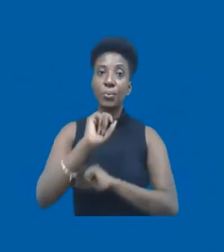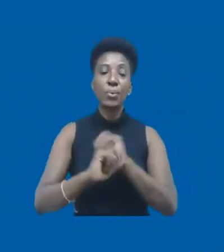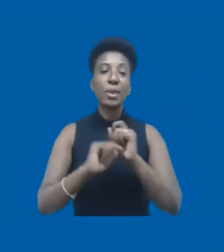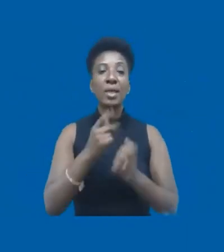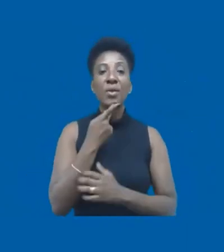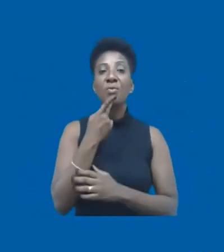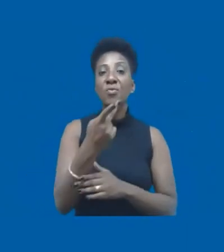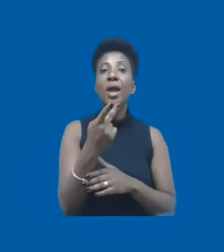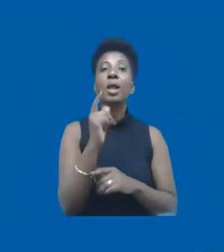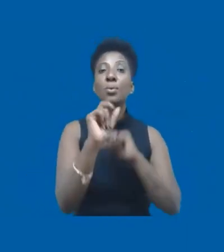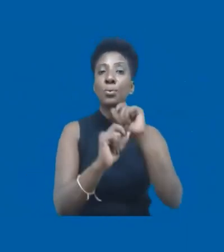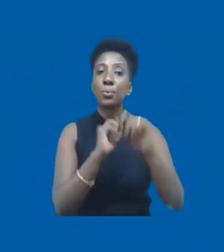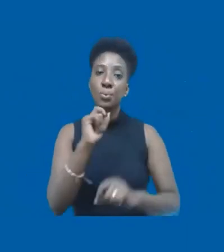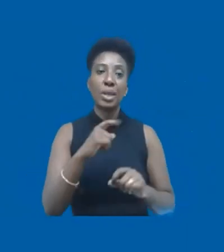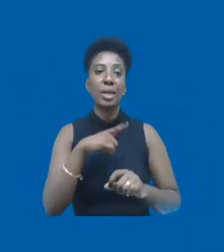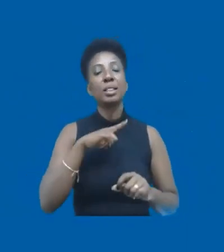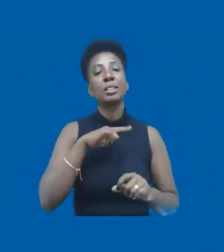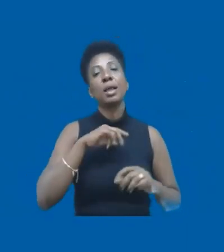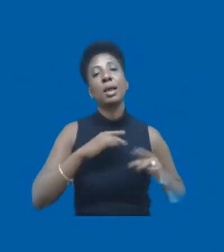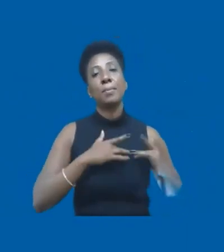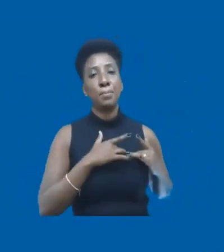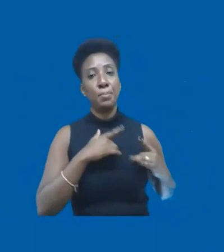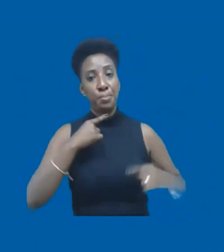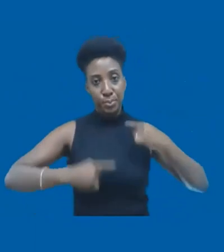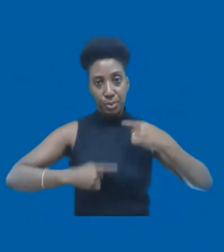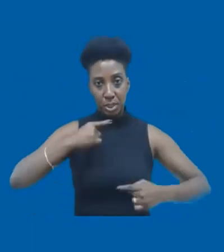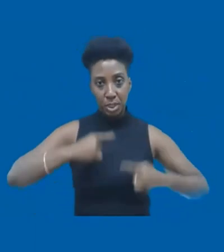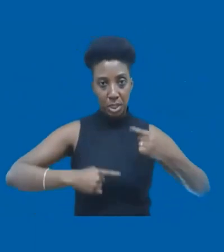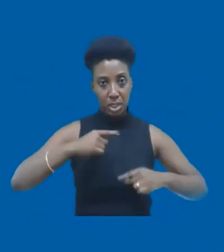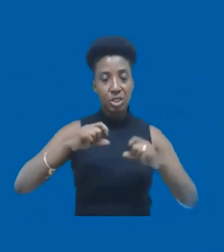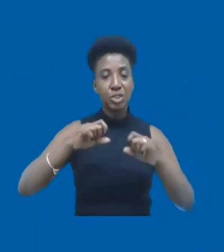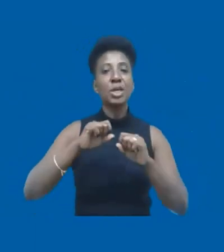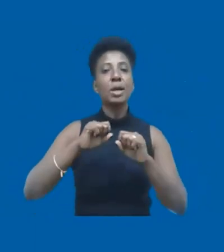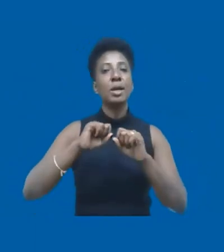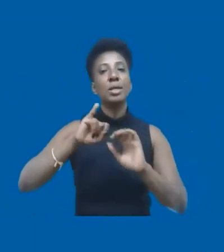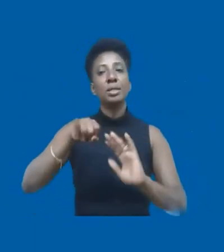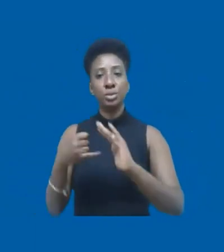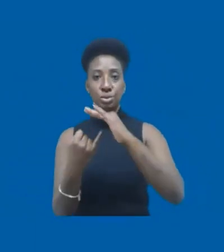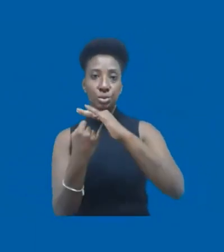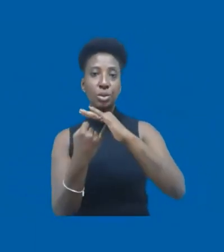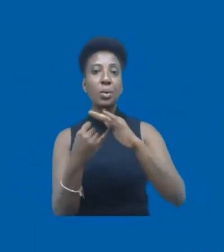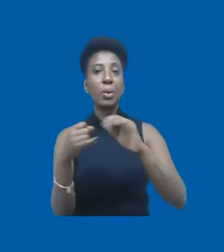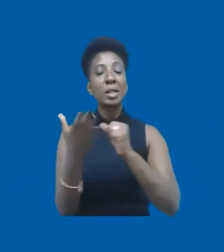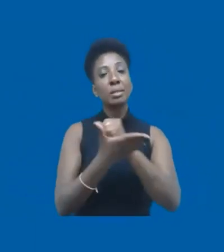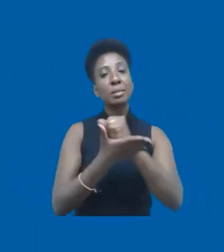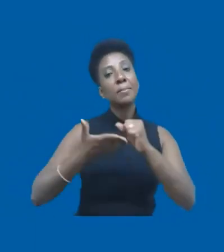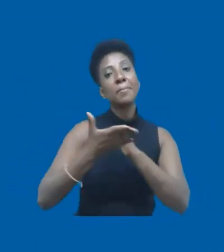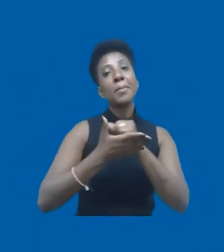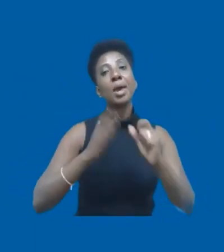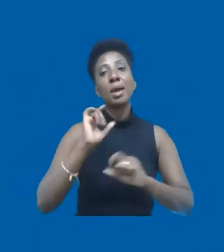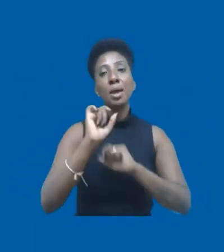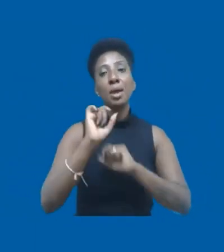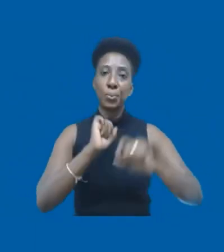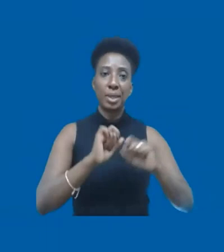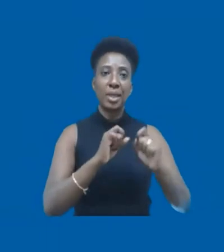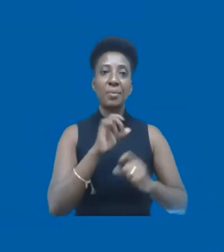desde a política institucional até essa política de base, que é o que o coletivo Fala Cari faz, é